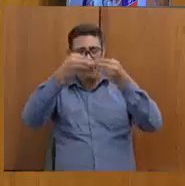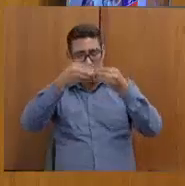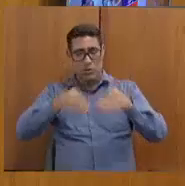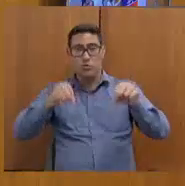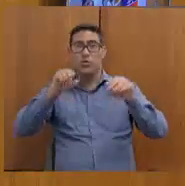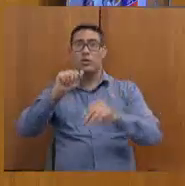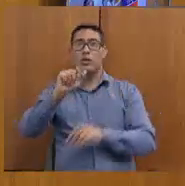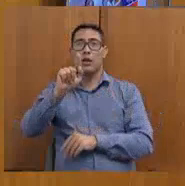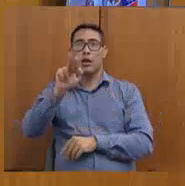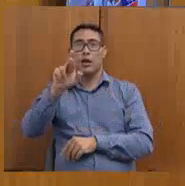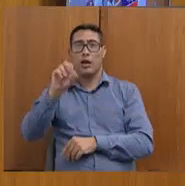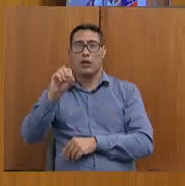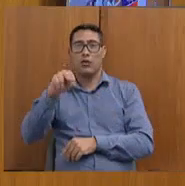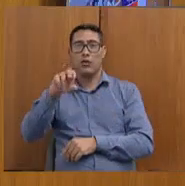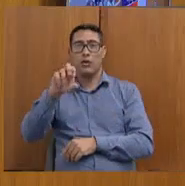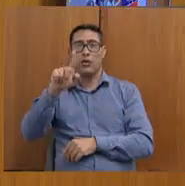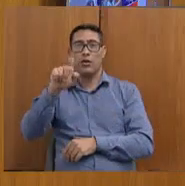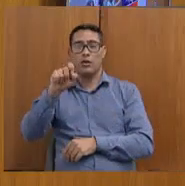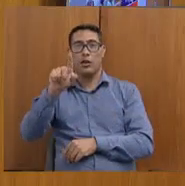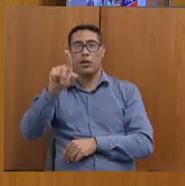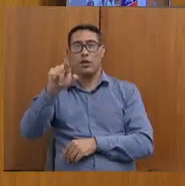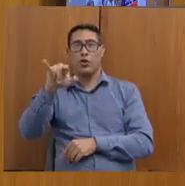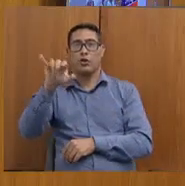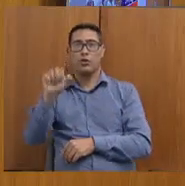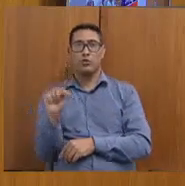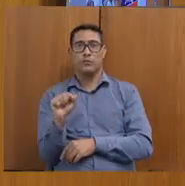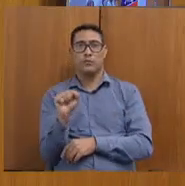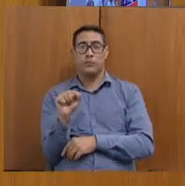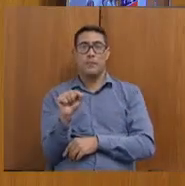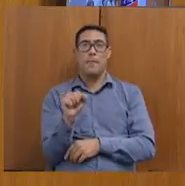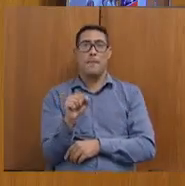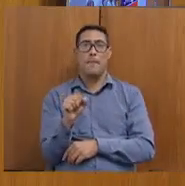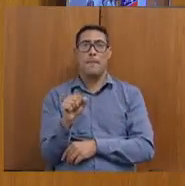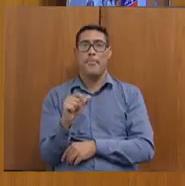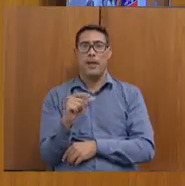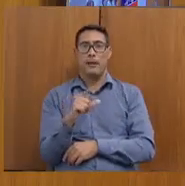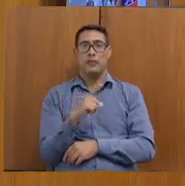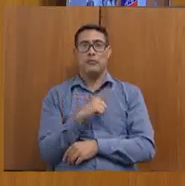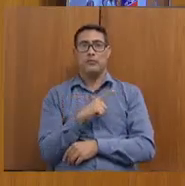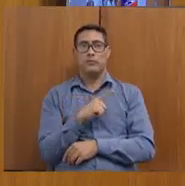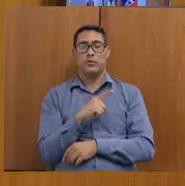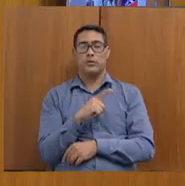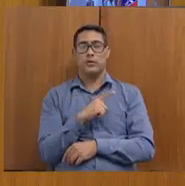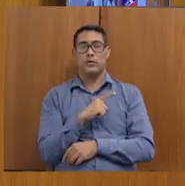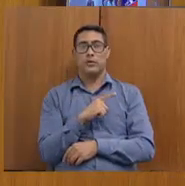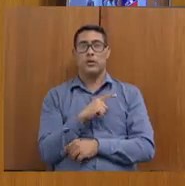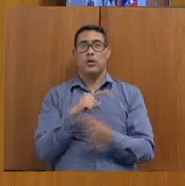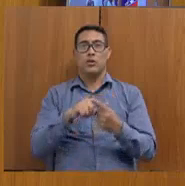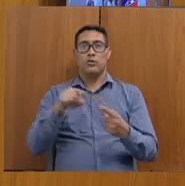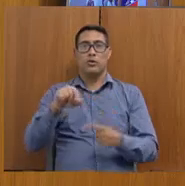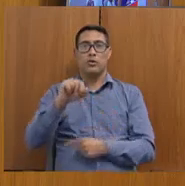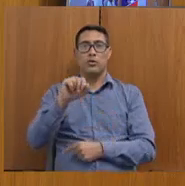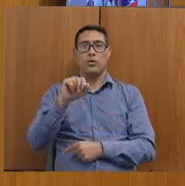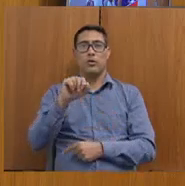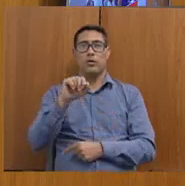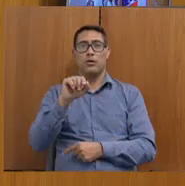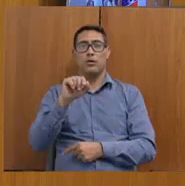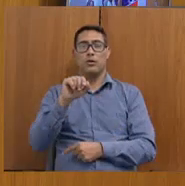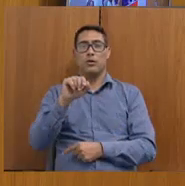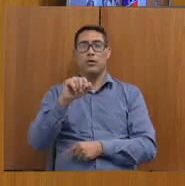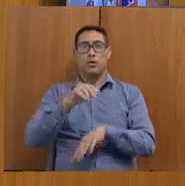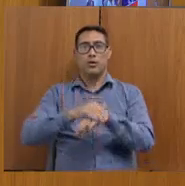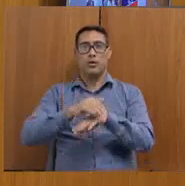ao nosso deputado Antônio Carlos. Eu posso fazer, complementar alguma coisa sobre igualdade racial, por favor? pois não, não. Eu me